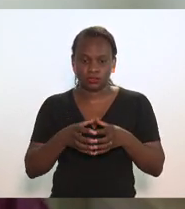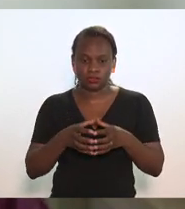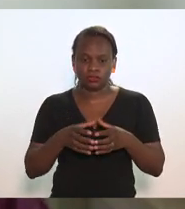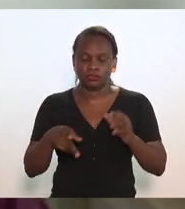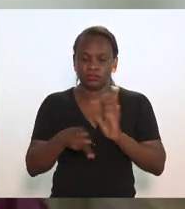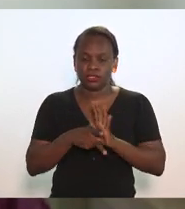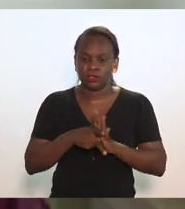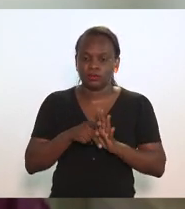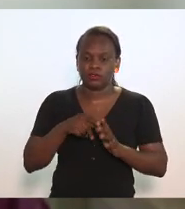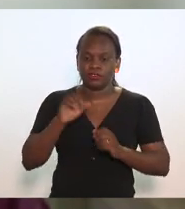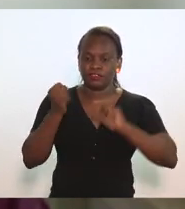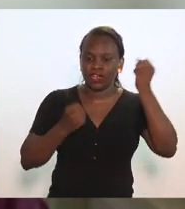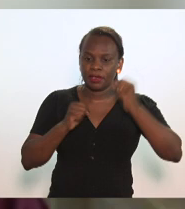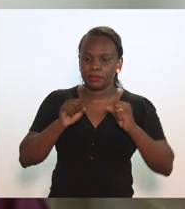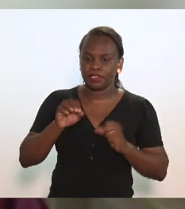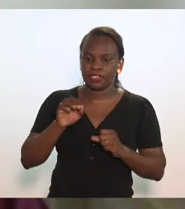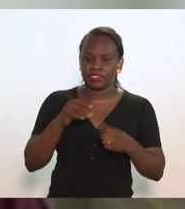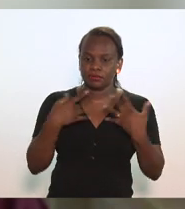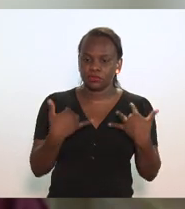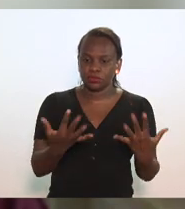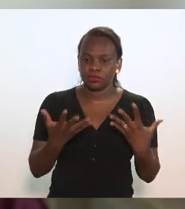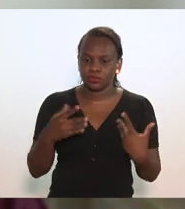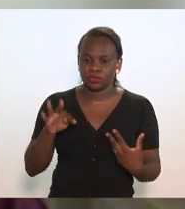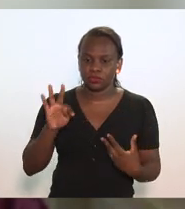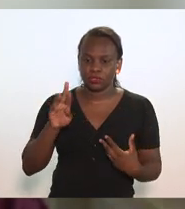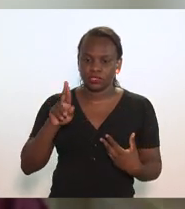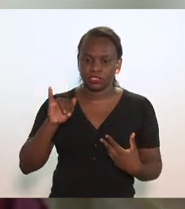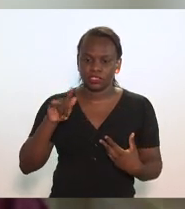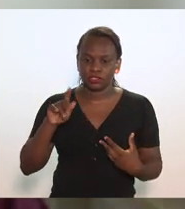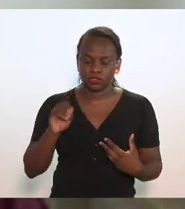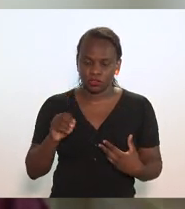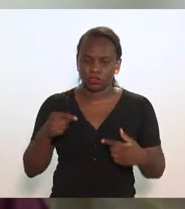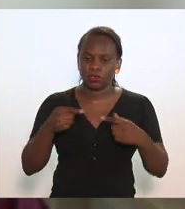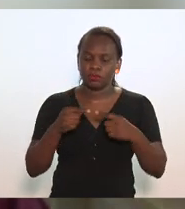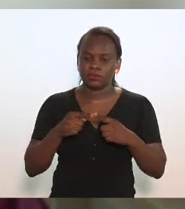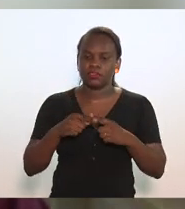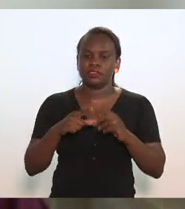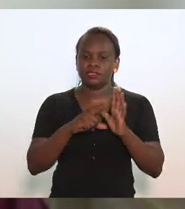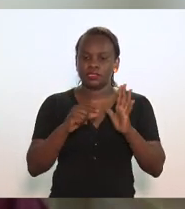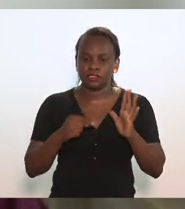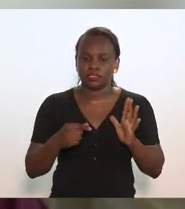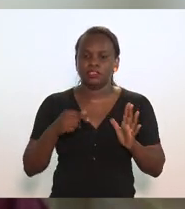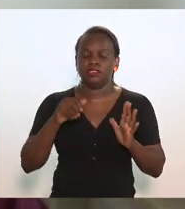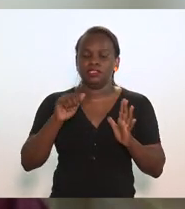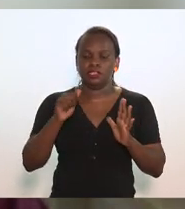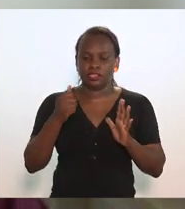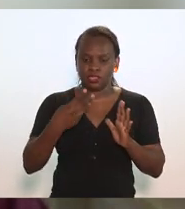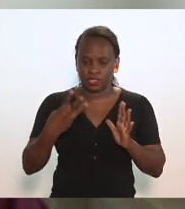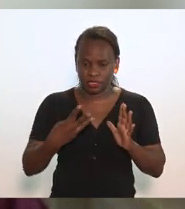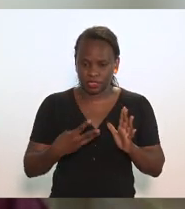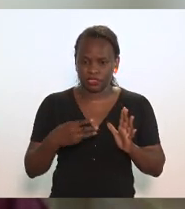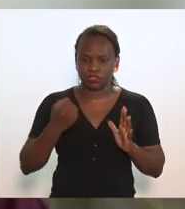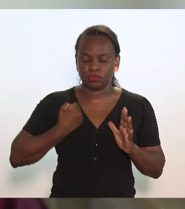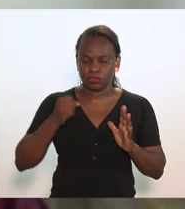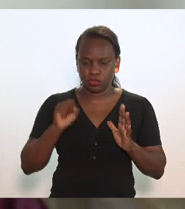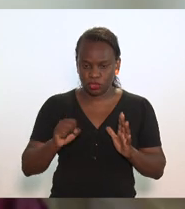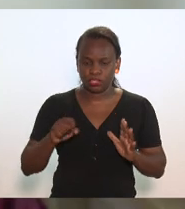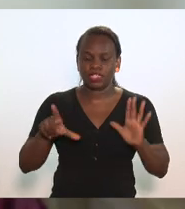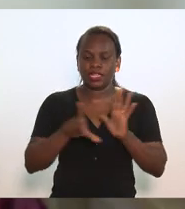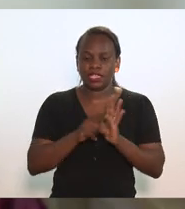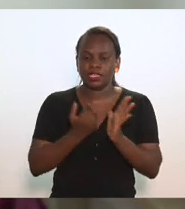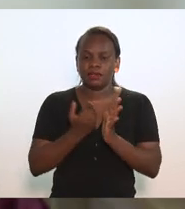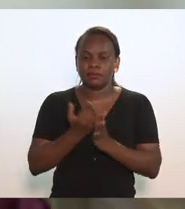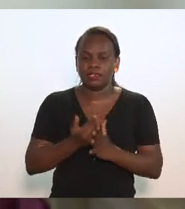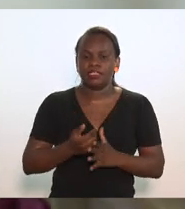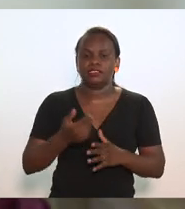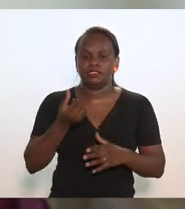de trigo, com base no parágrafo oitavo do artigo terceiro da Lei Complementar 160 de 2017